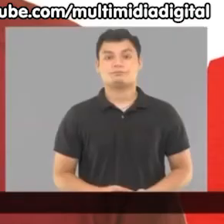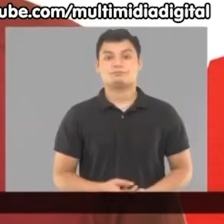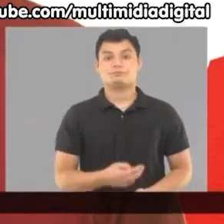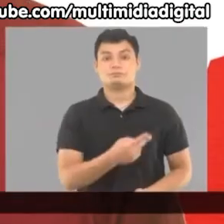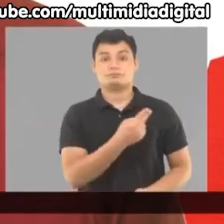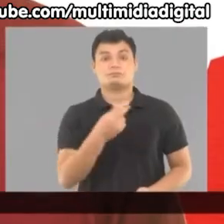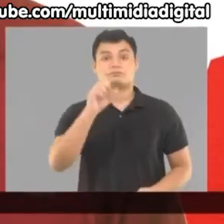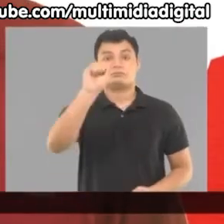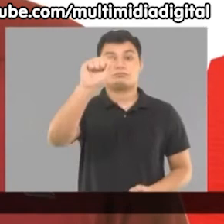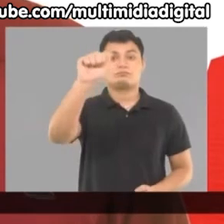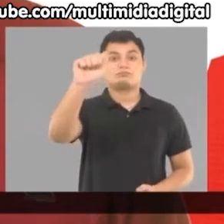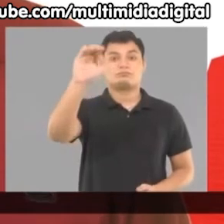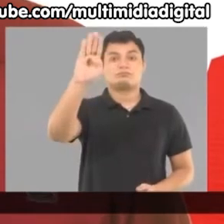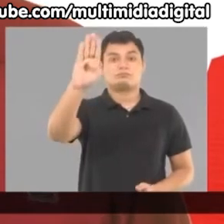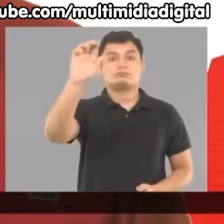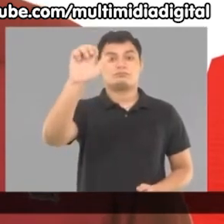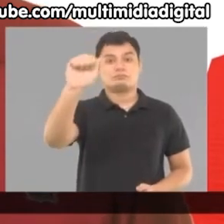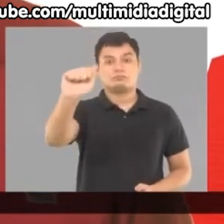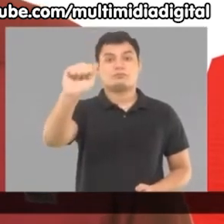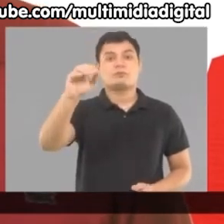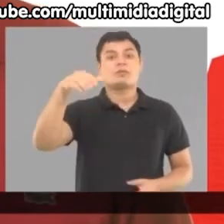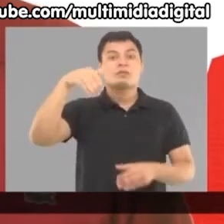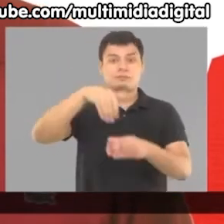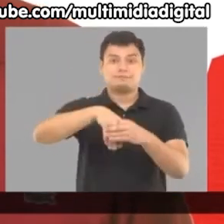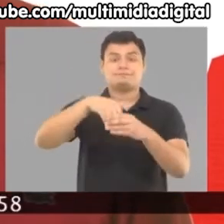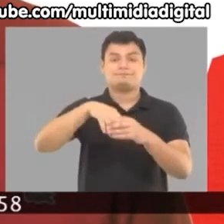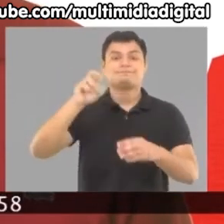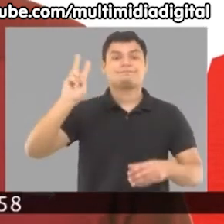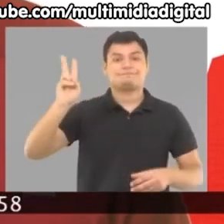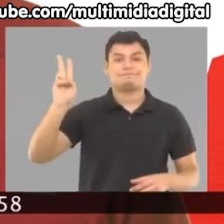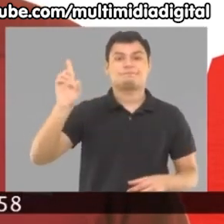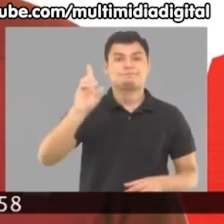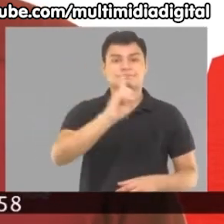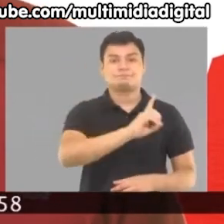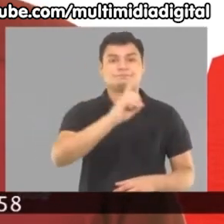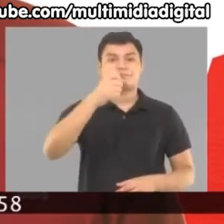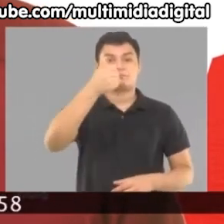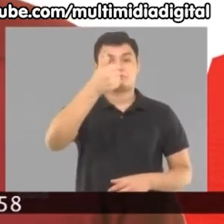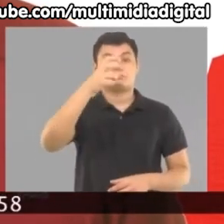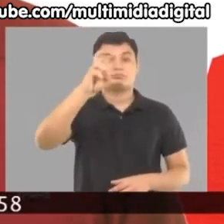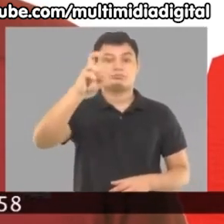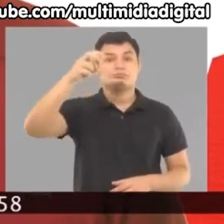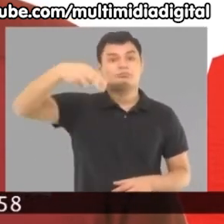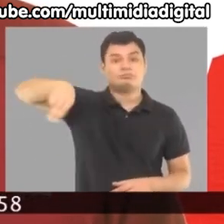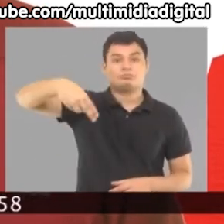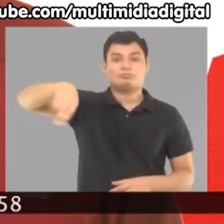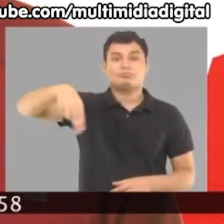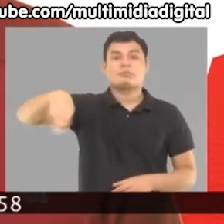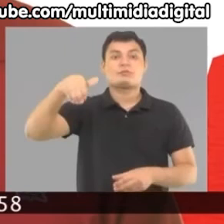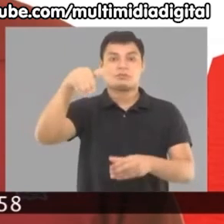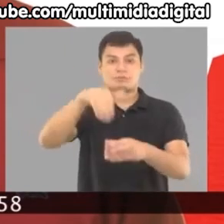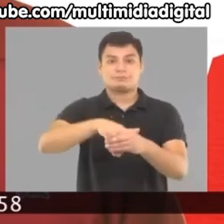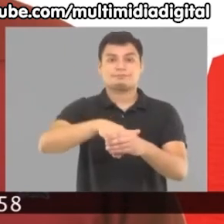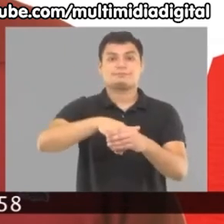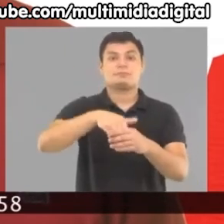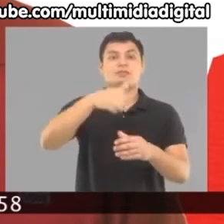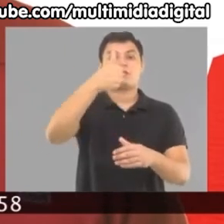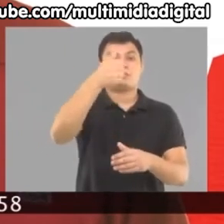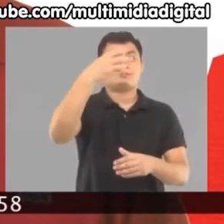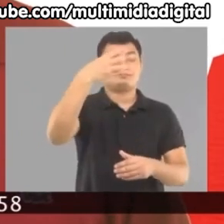Meu nome é Sabá Leitão, candidato a vereador. Dia 15 de novembro, vote Sabá Leitão,